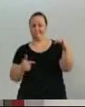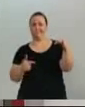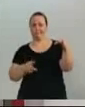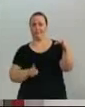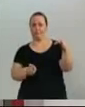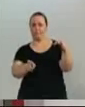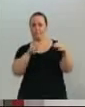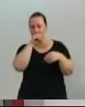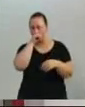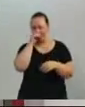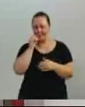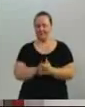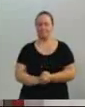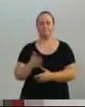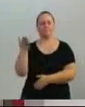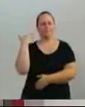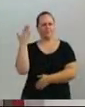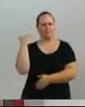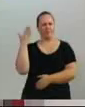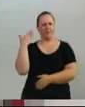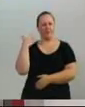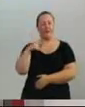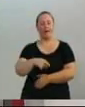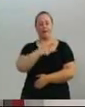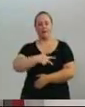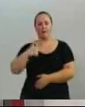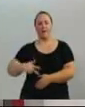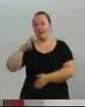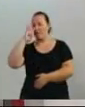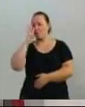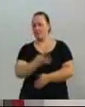relação acirrada, ele acusava o ex-prefeito,